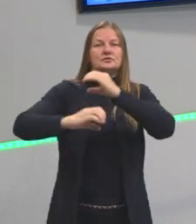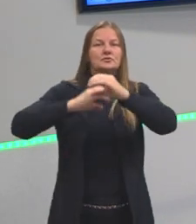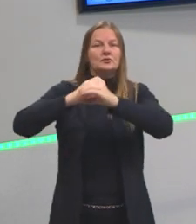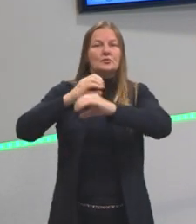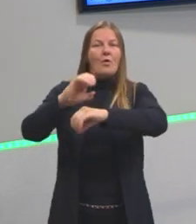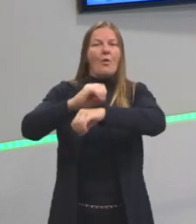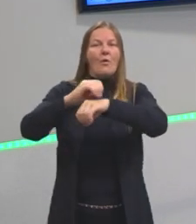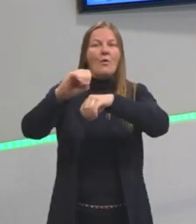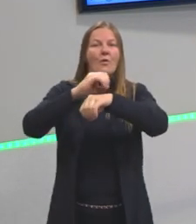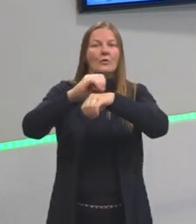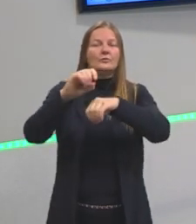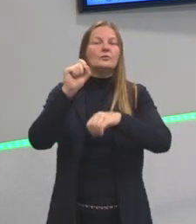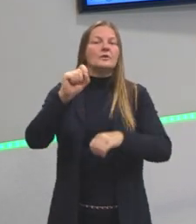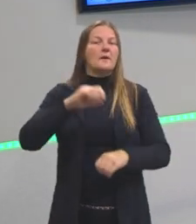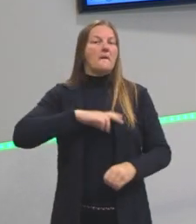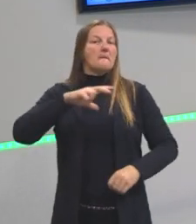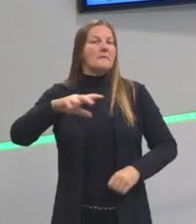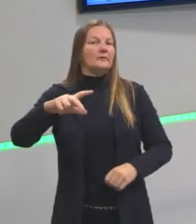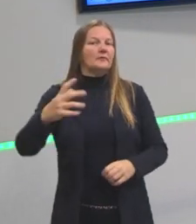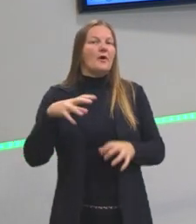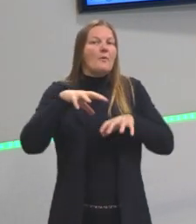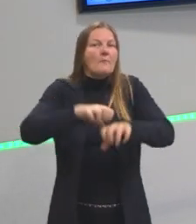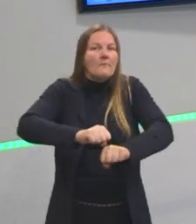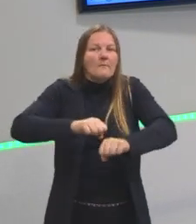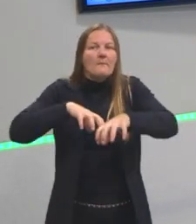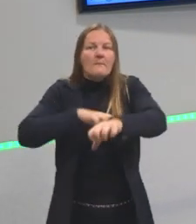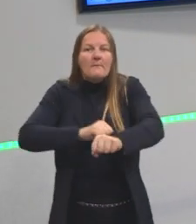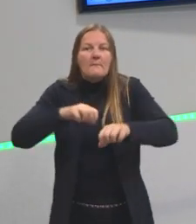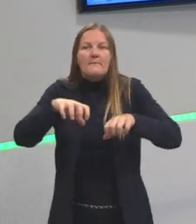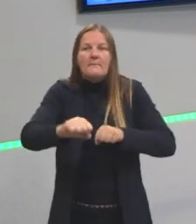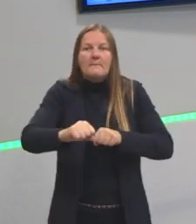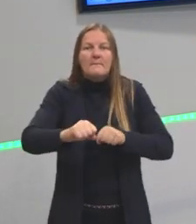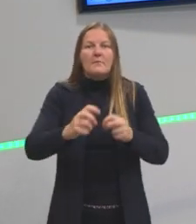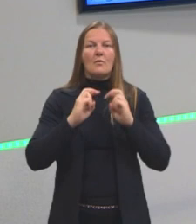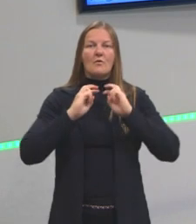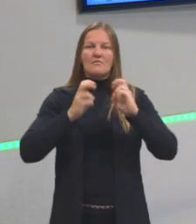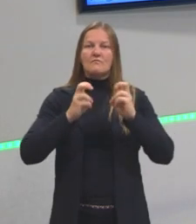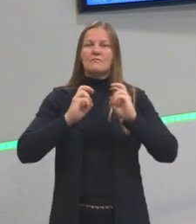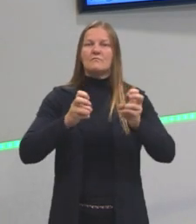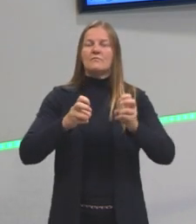o que os portugueses vieram buscar aqui no nosso país quando vieram nos explorar?